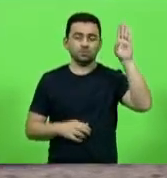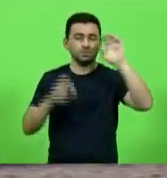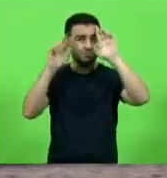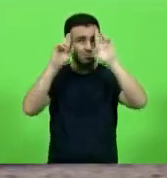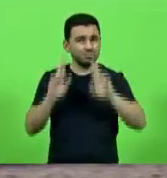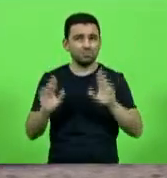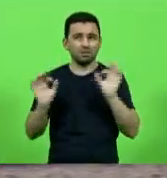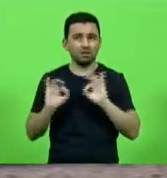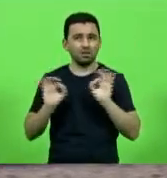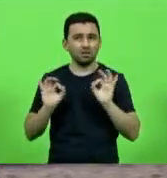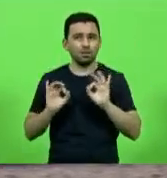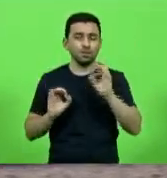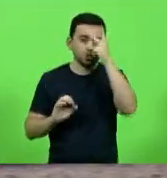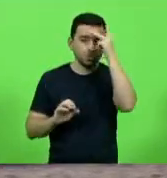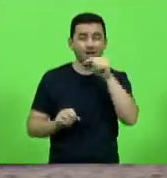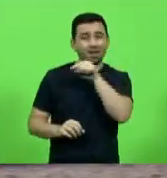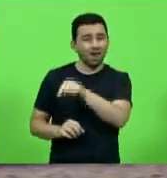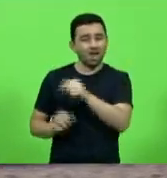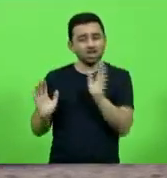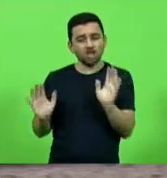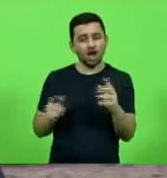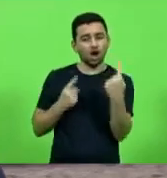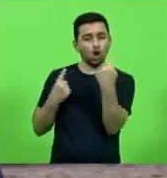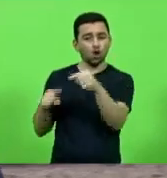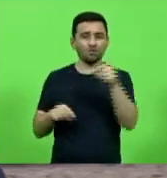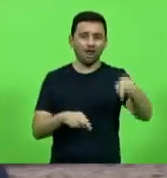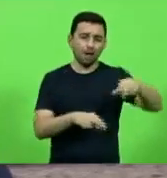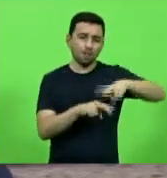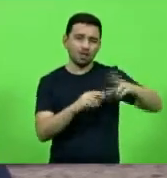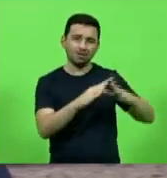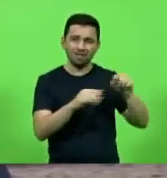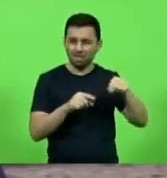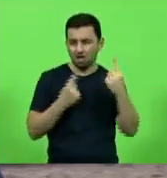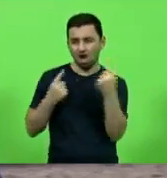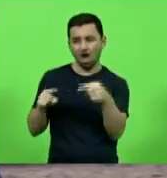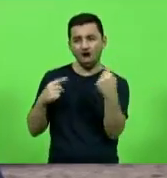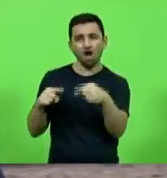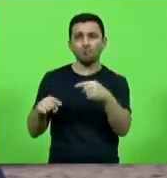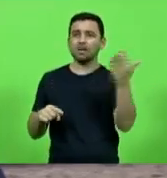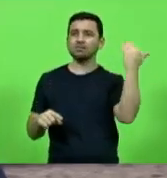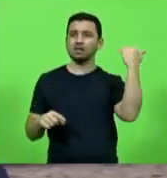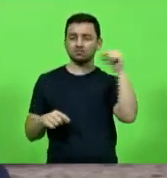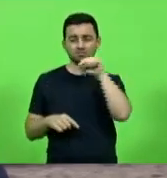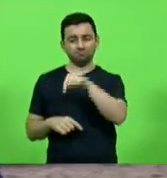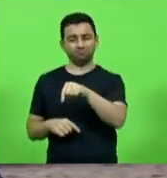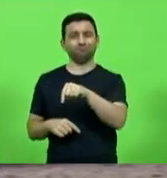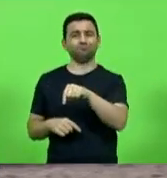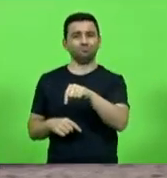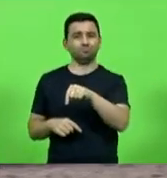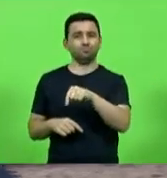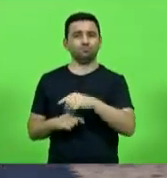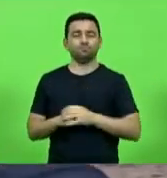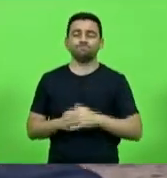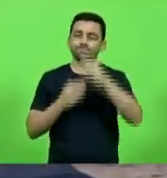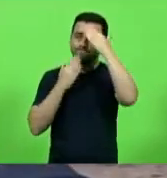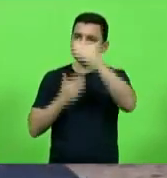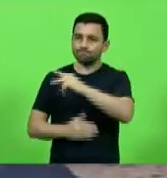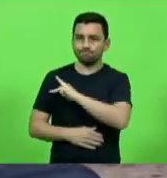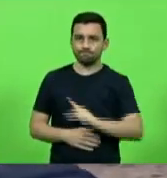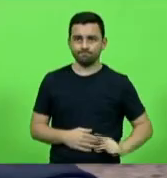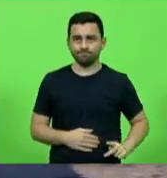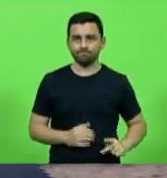com as vítimas que esses vagabundos fizeram na rua. Muito obrigado, presidente.